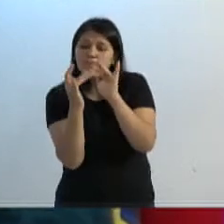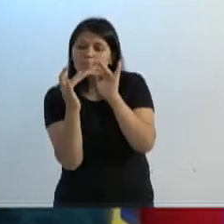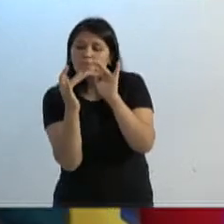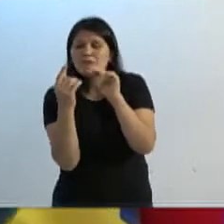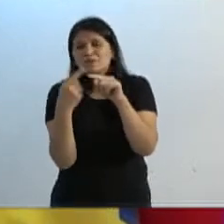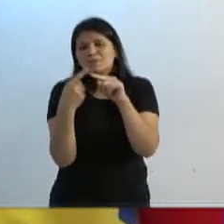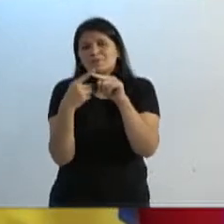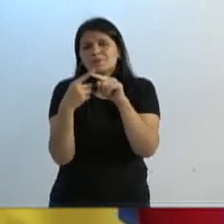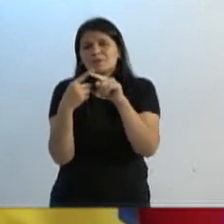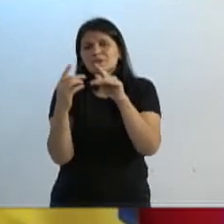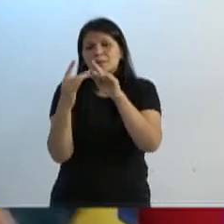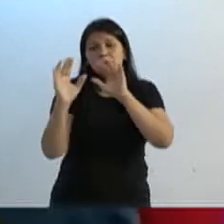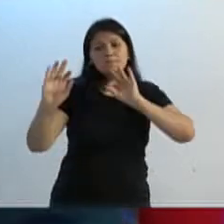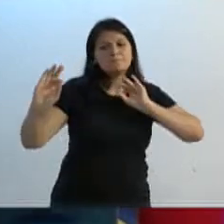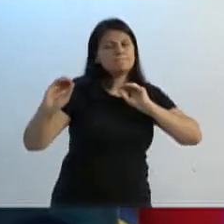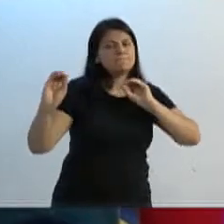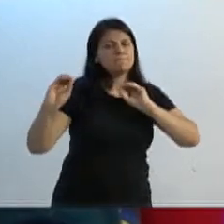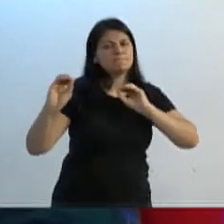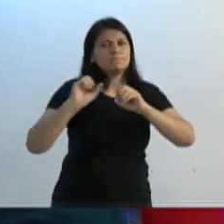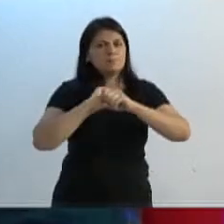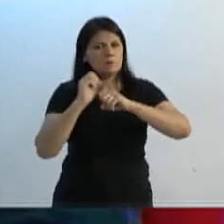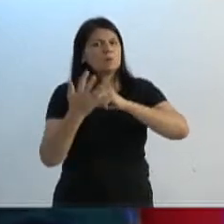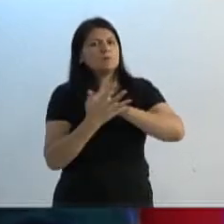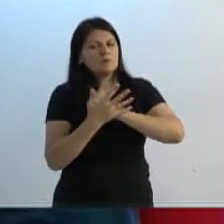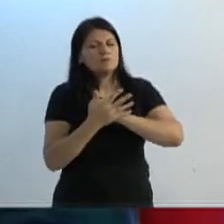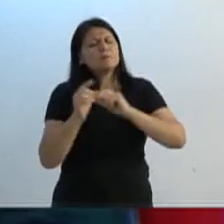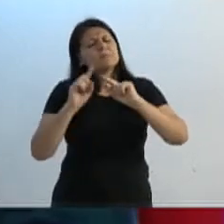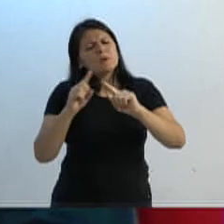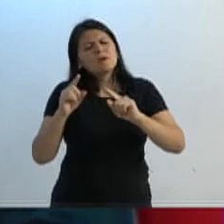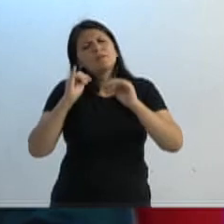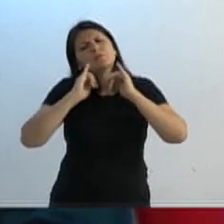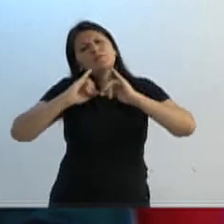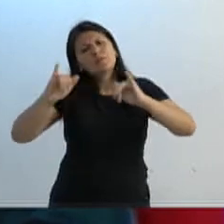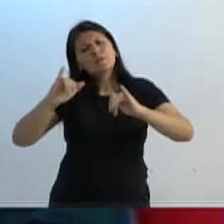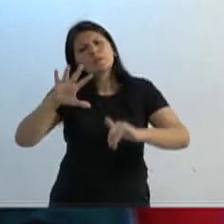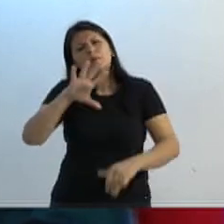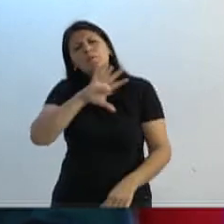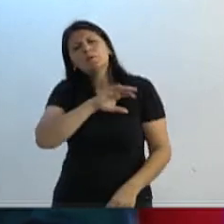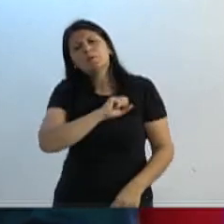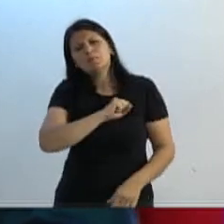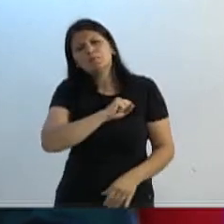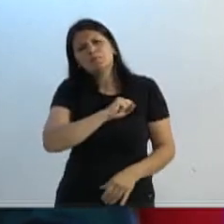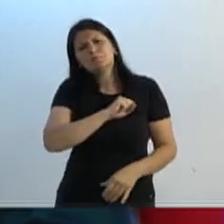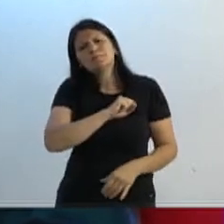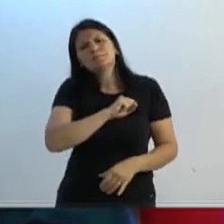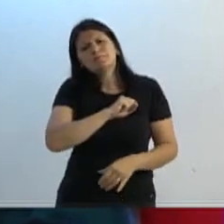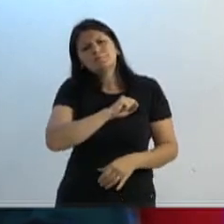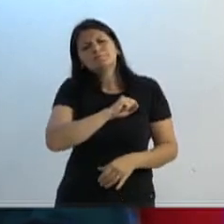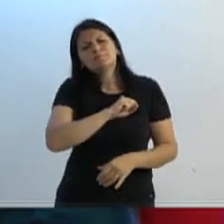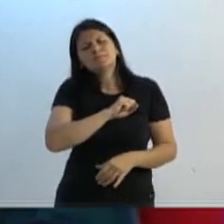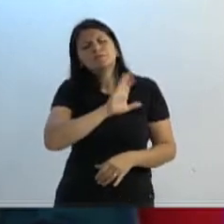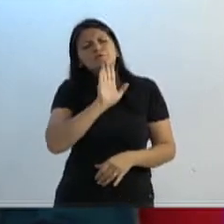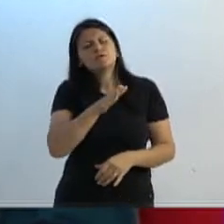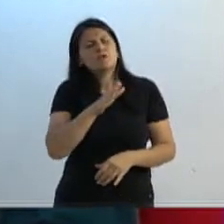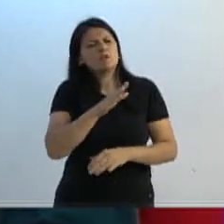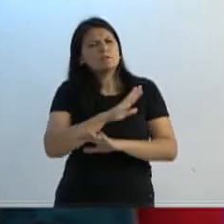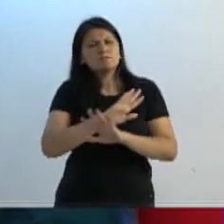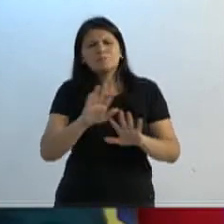isolamento, mas um amor, dizer para ela que o quanto a gente ama já é o suficiente. Obrigado, senhor presidente.